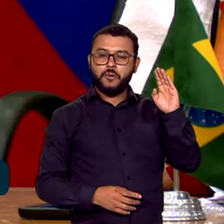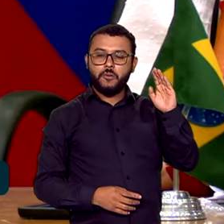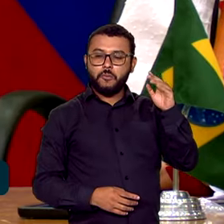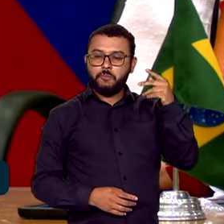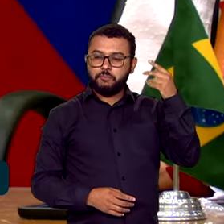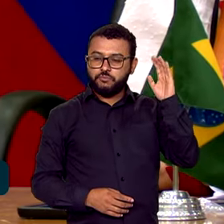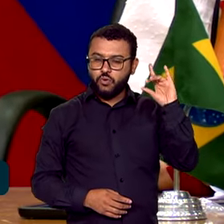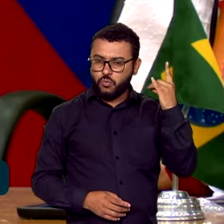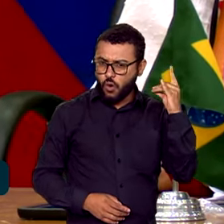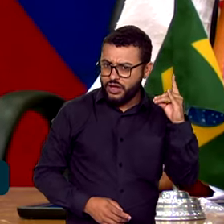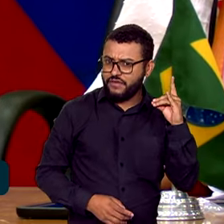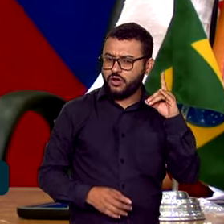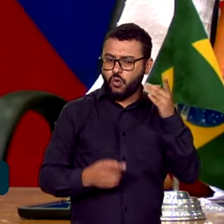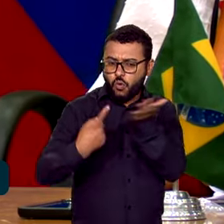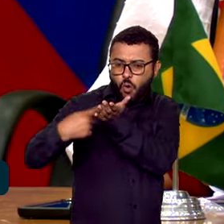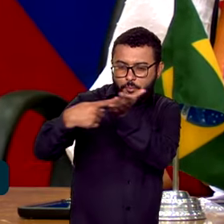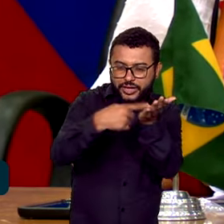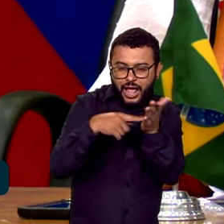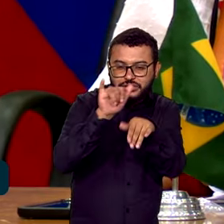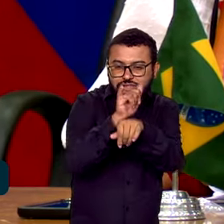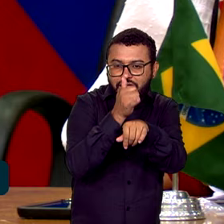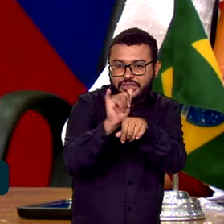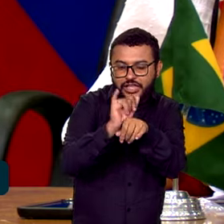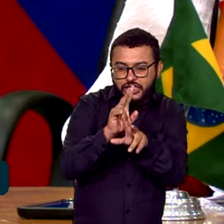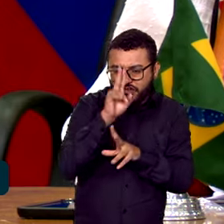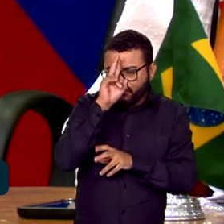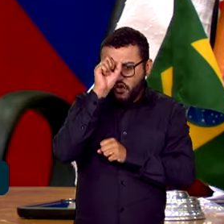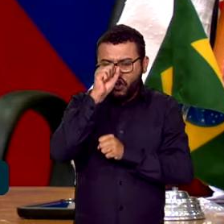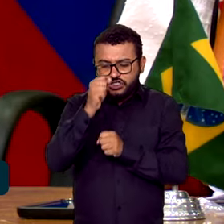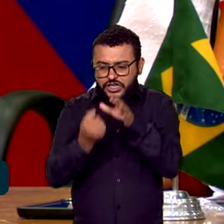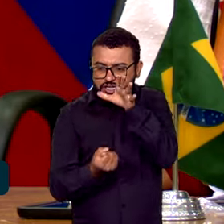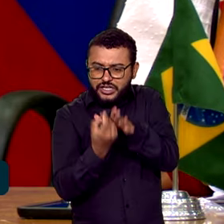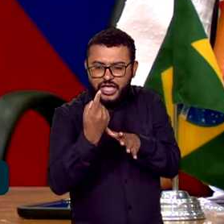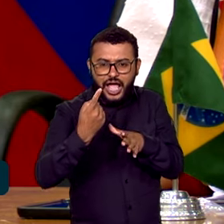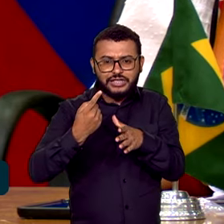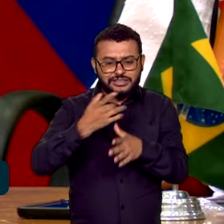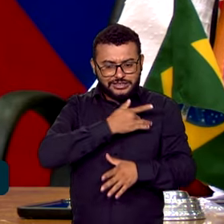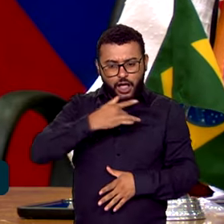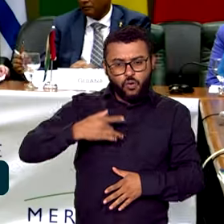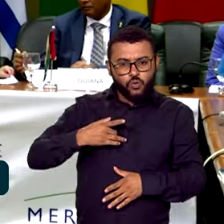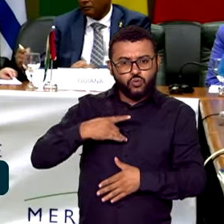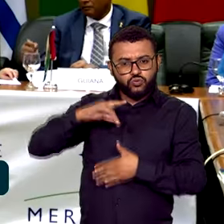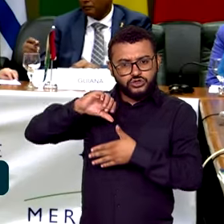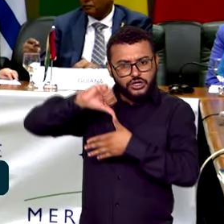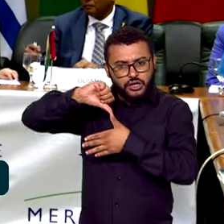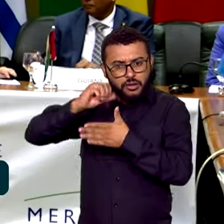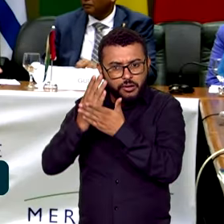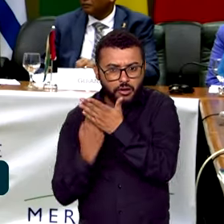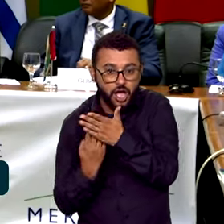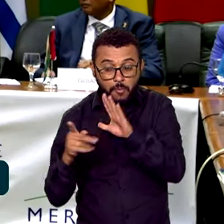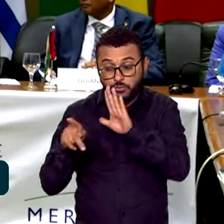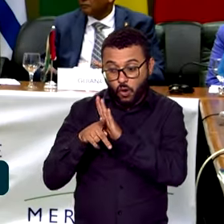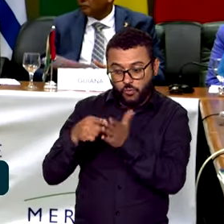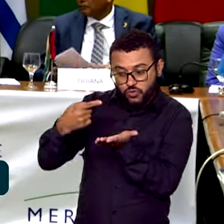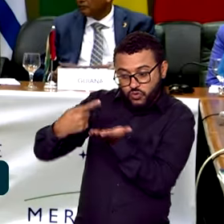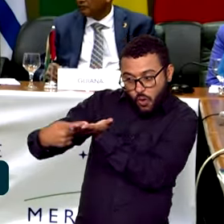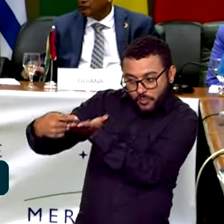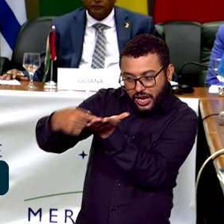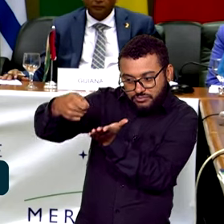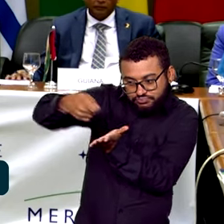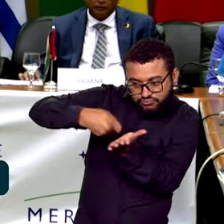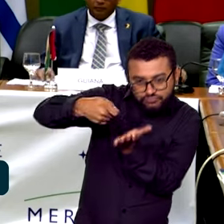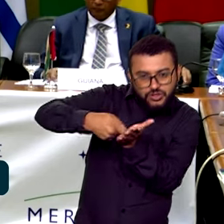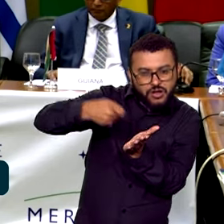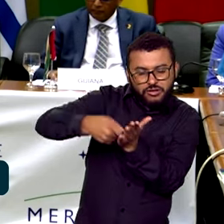debateram ações e estratégias para o fortalecimento da saúde pública do Mercosul. Os países assinaram acordos em